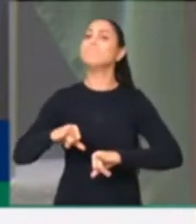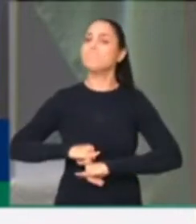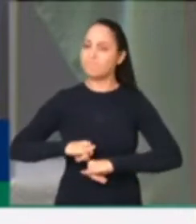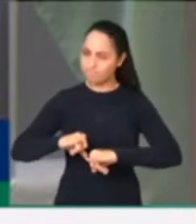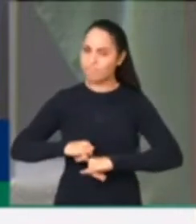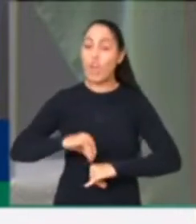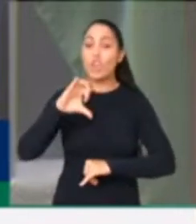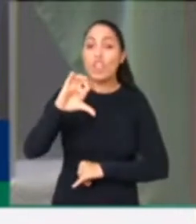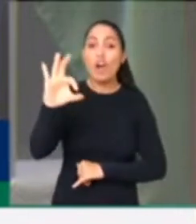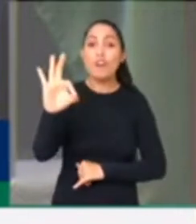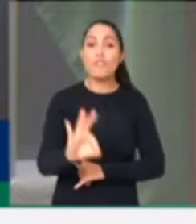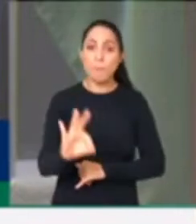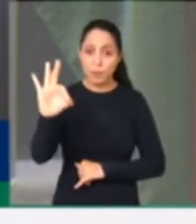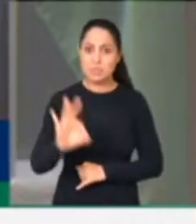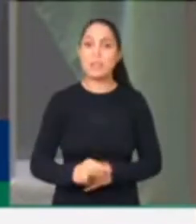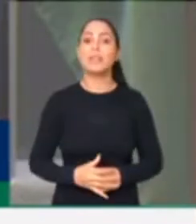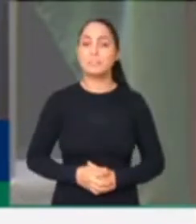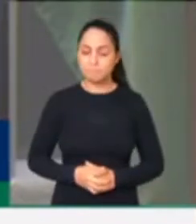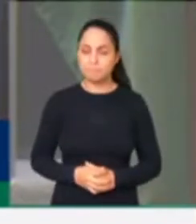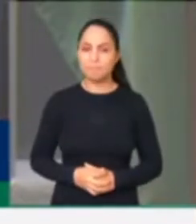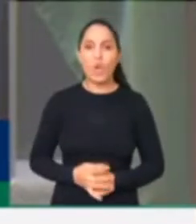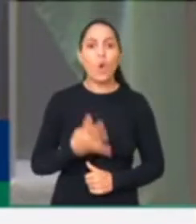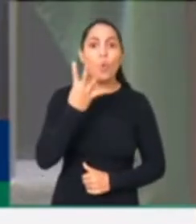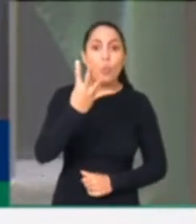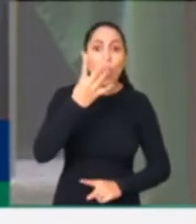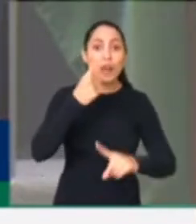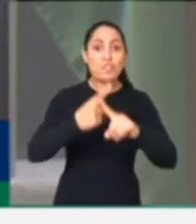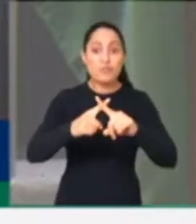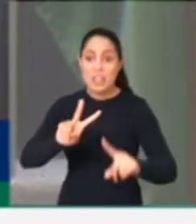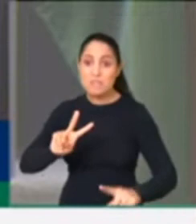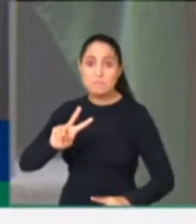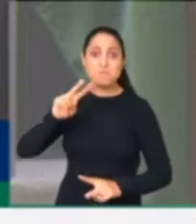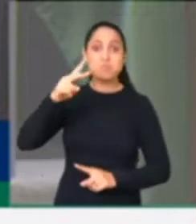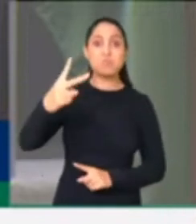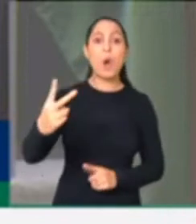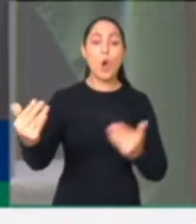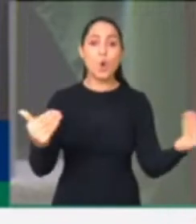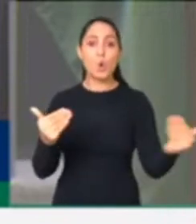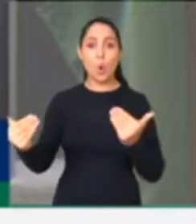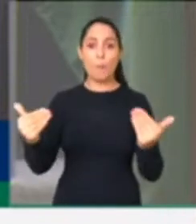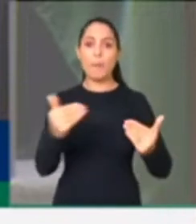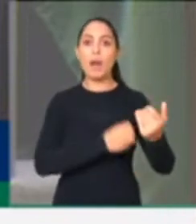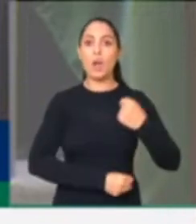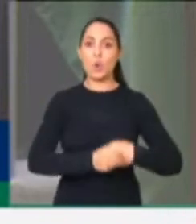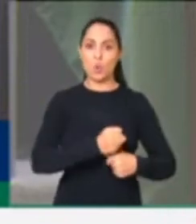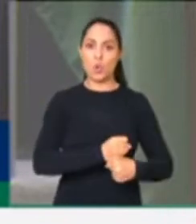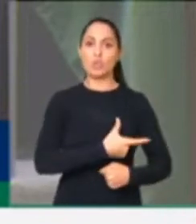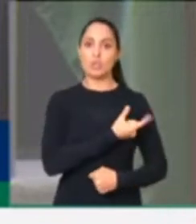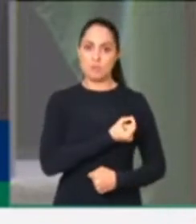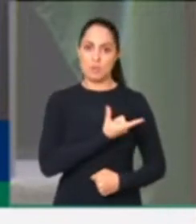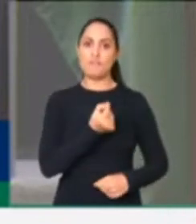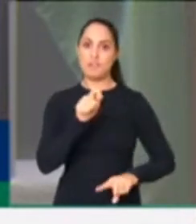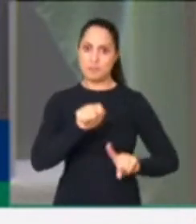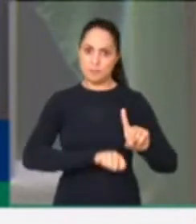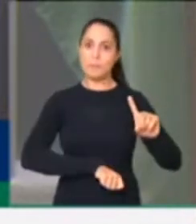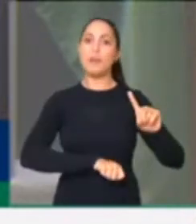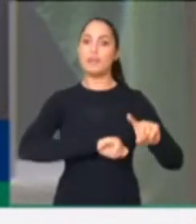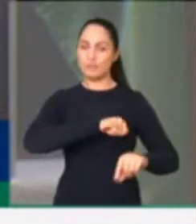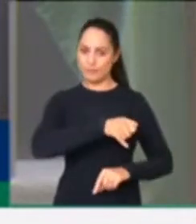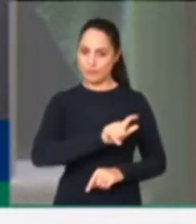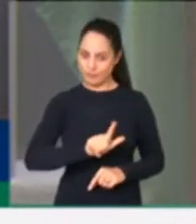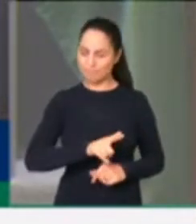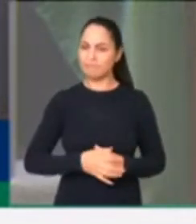da população, quatro vezes mais do que em julho de 2020. Essa é a situação